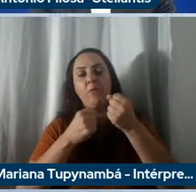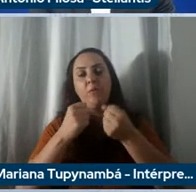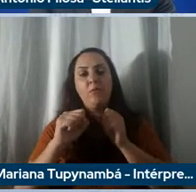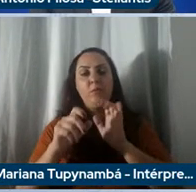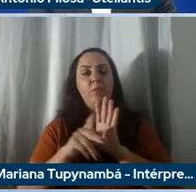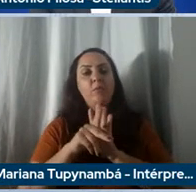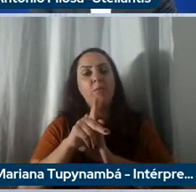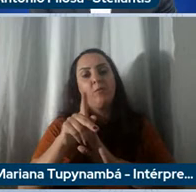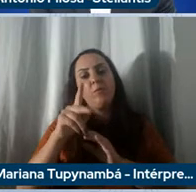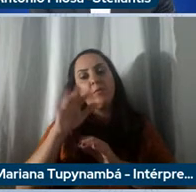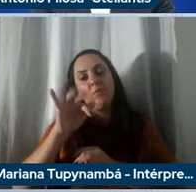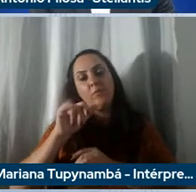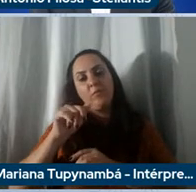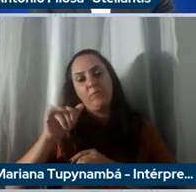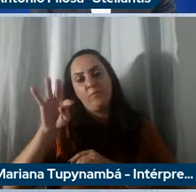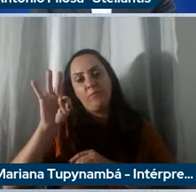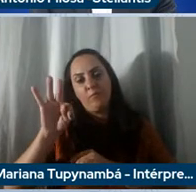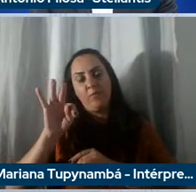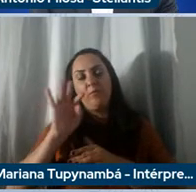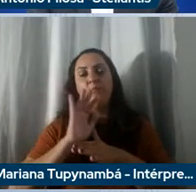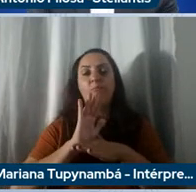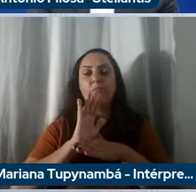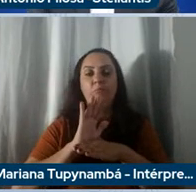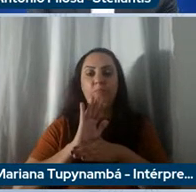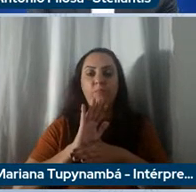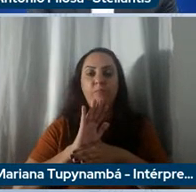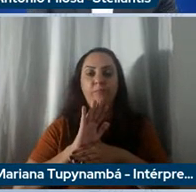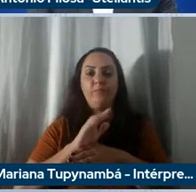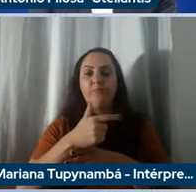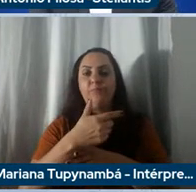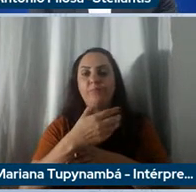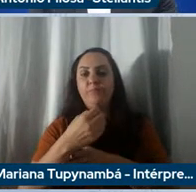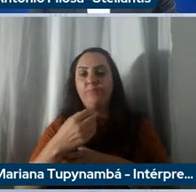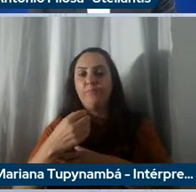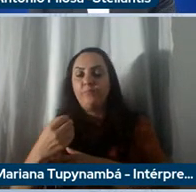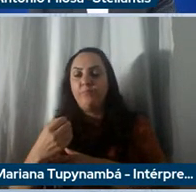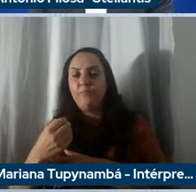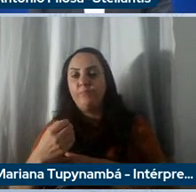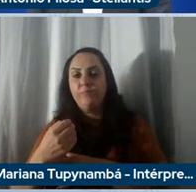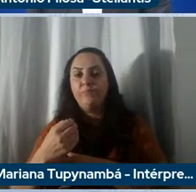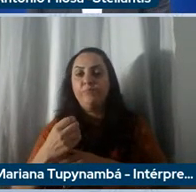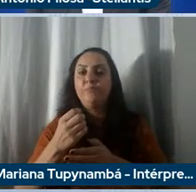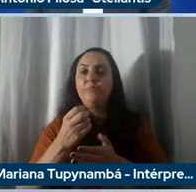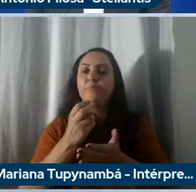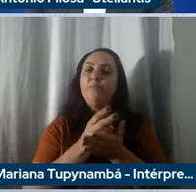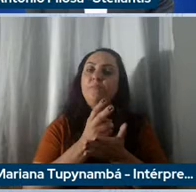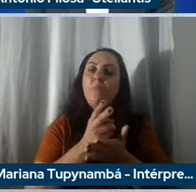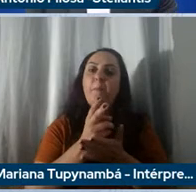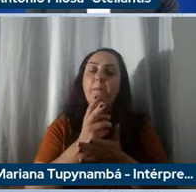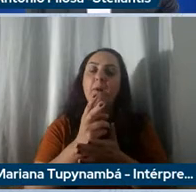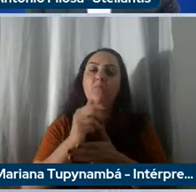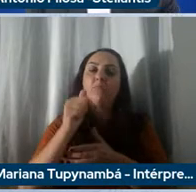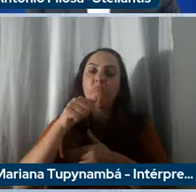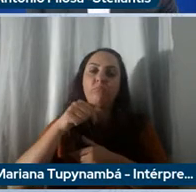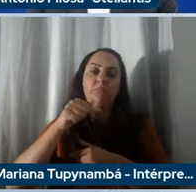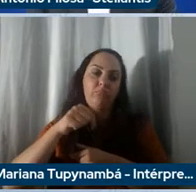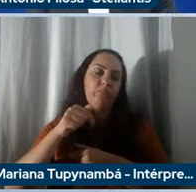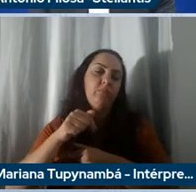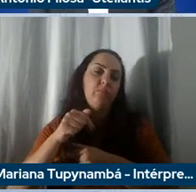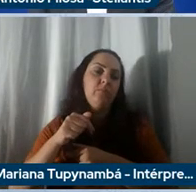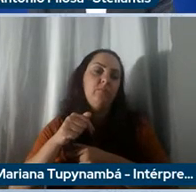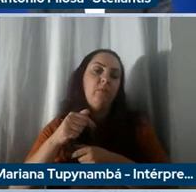automotivo Fiat de Betim. Em 2000 investimos no mesmo polo, em um polo de motores e